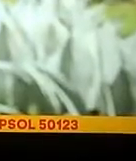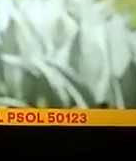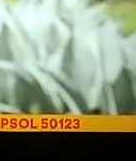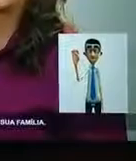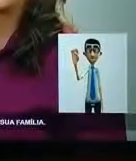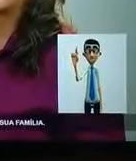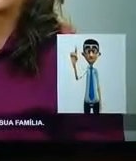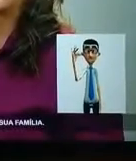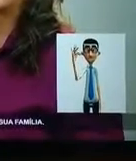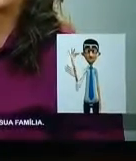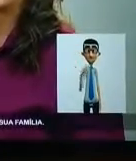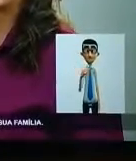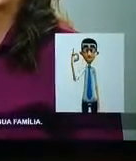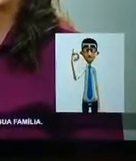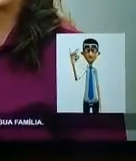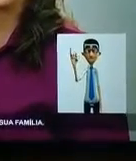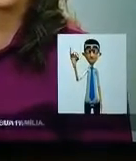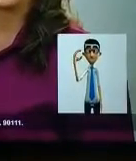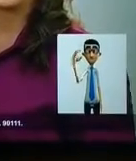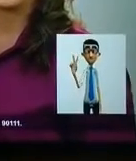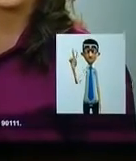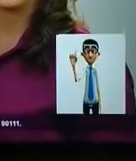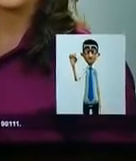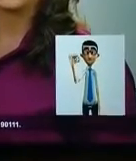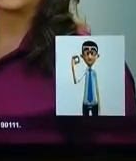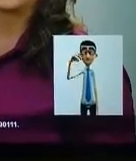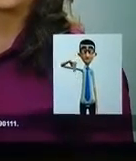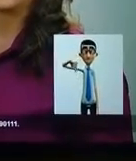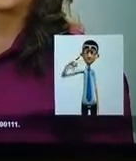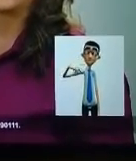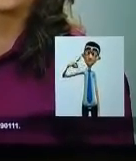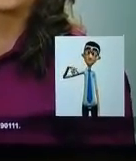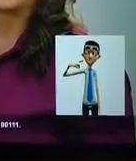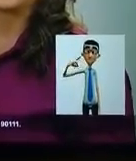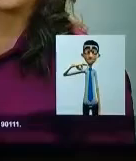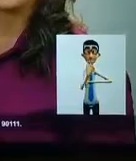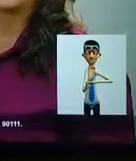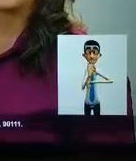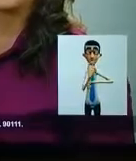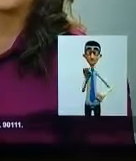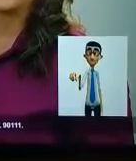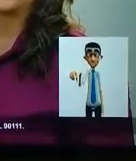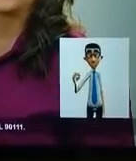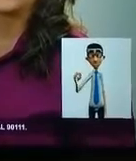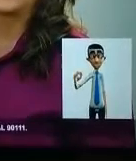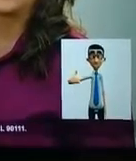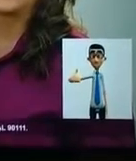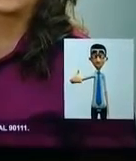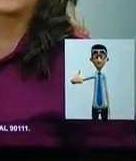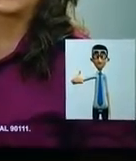Baiano, que deputado sua saúde e voto em doutor Albert Dixon, deputado estadual